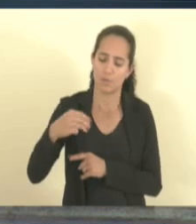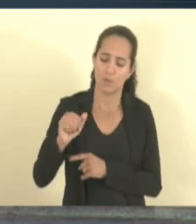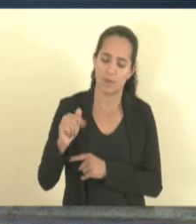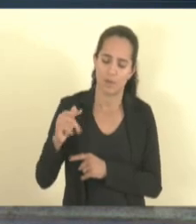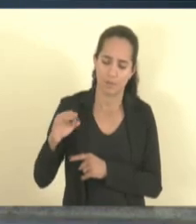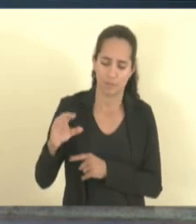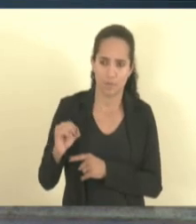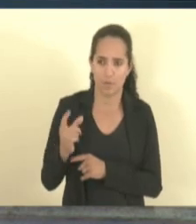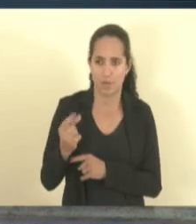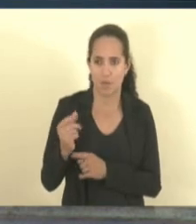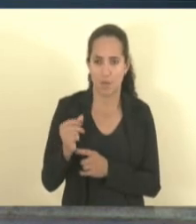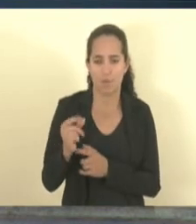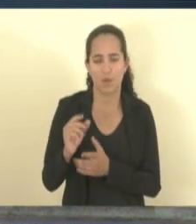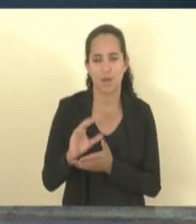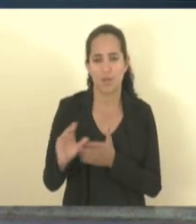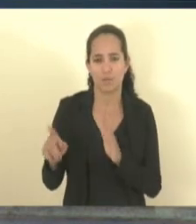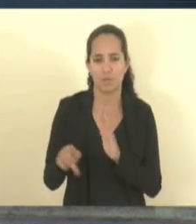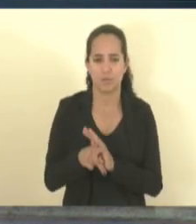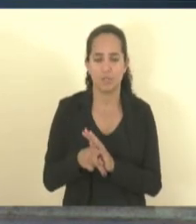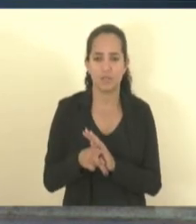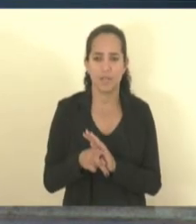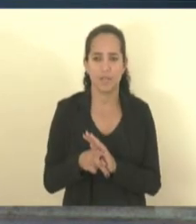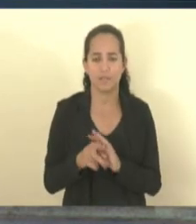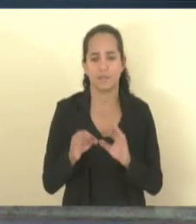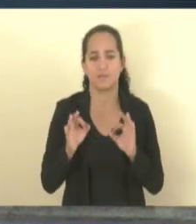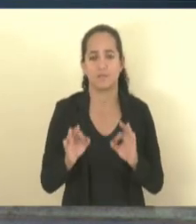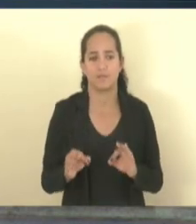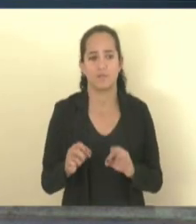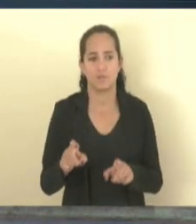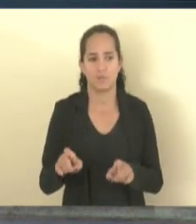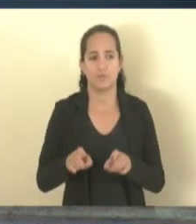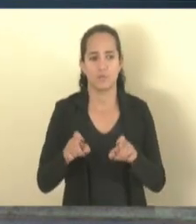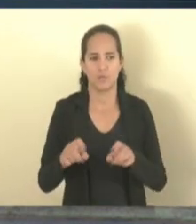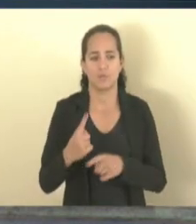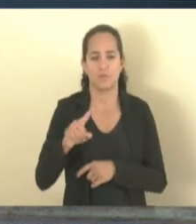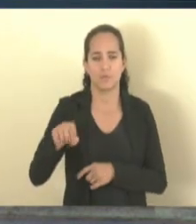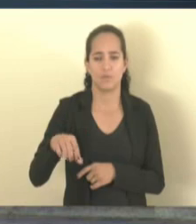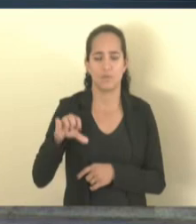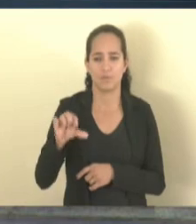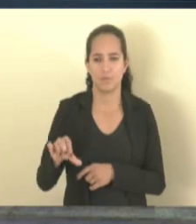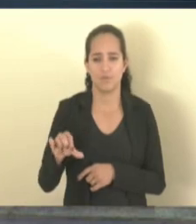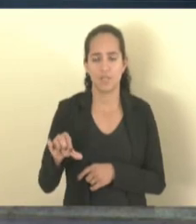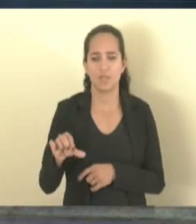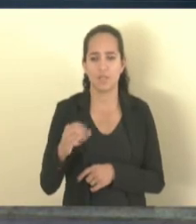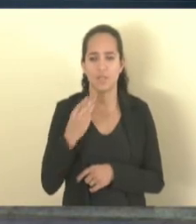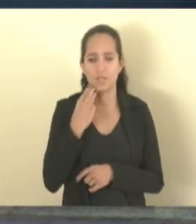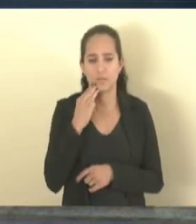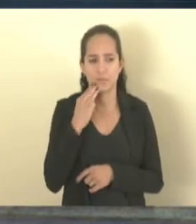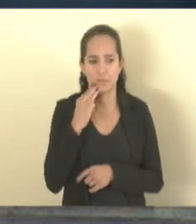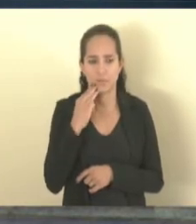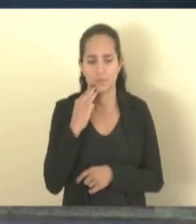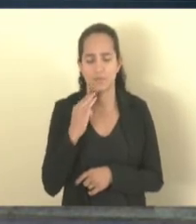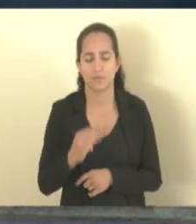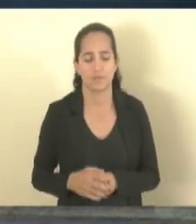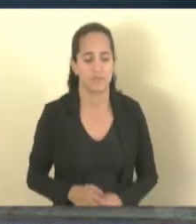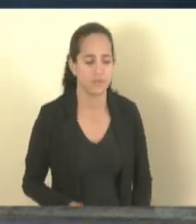crédito, microcrédito rural, 1,9 bilhões, isso no banco todo.